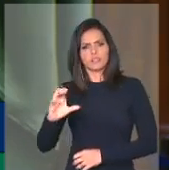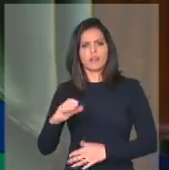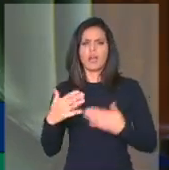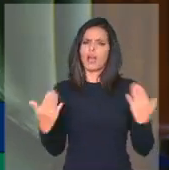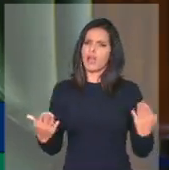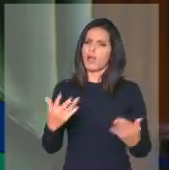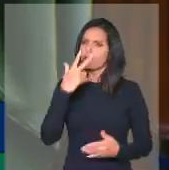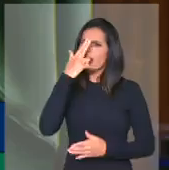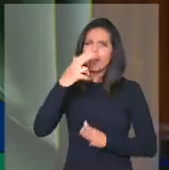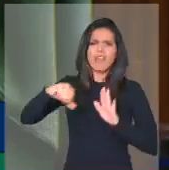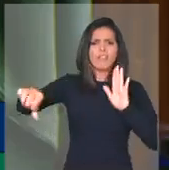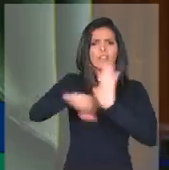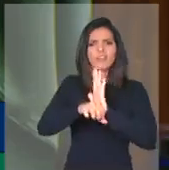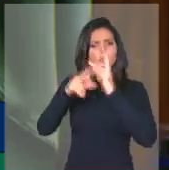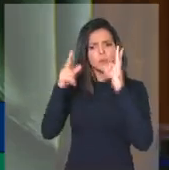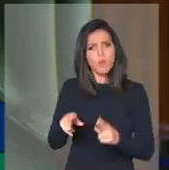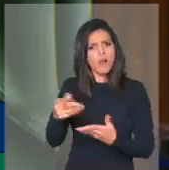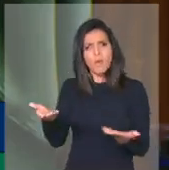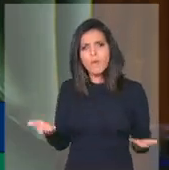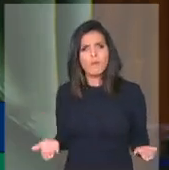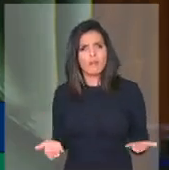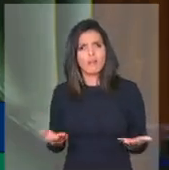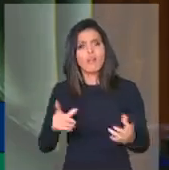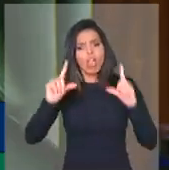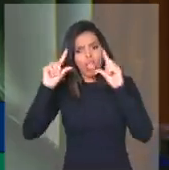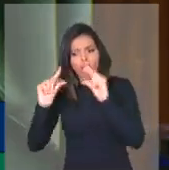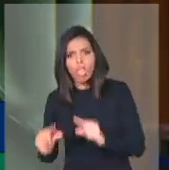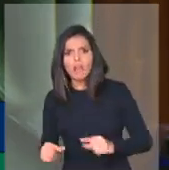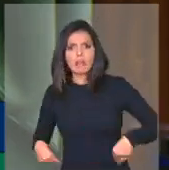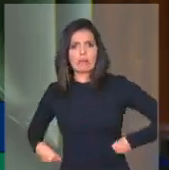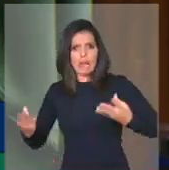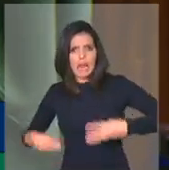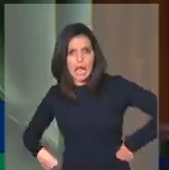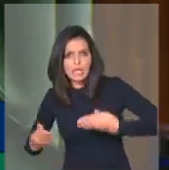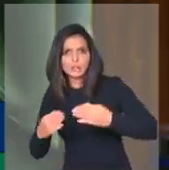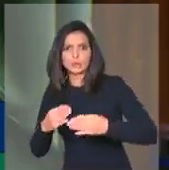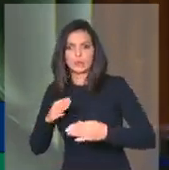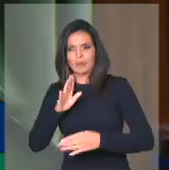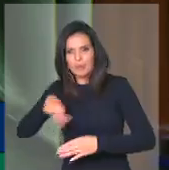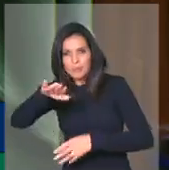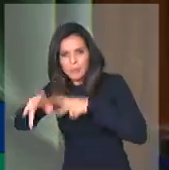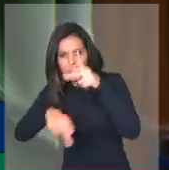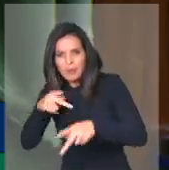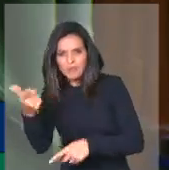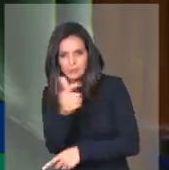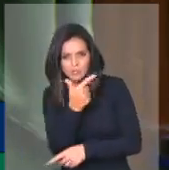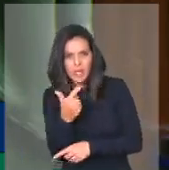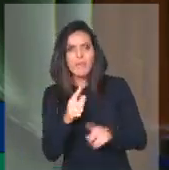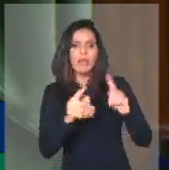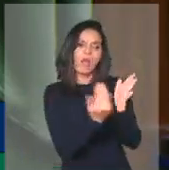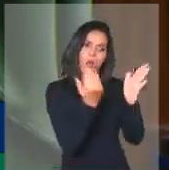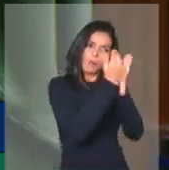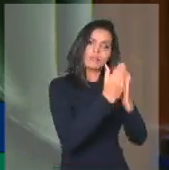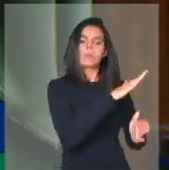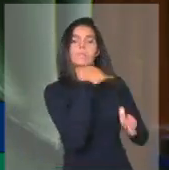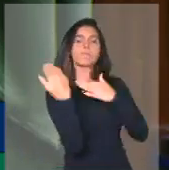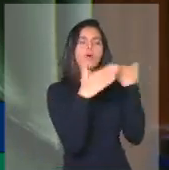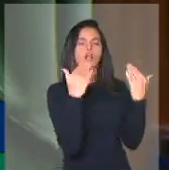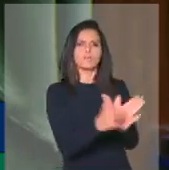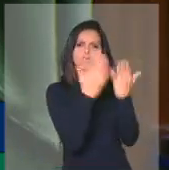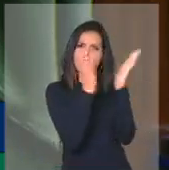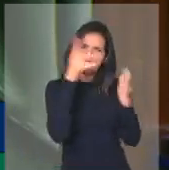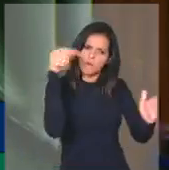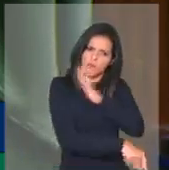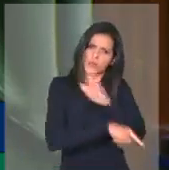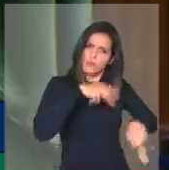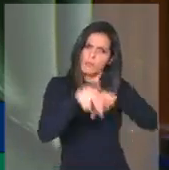essa tentativa de reduzir gastos públicos, aumentando a morte e a miséria do povo brasileiro.